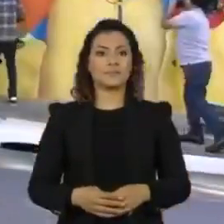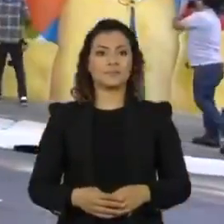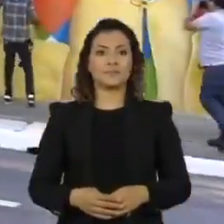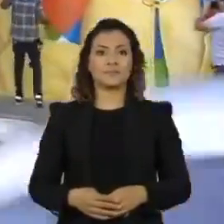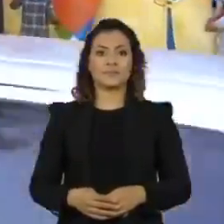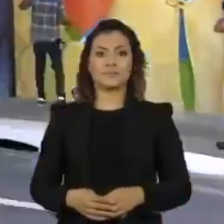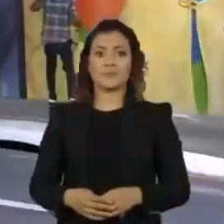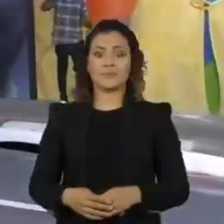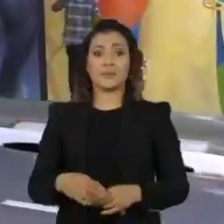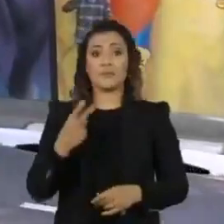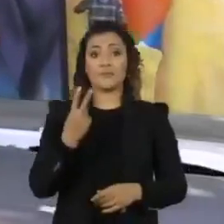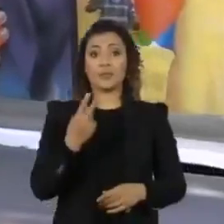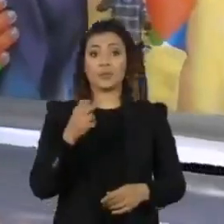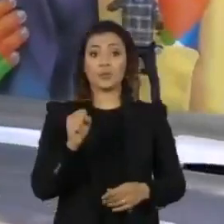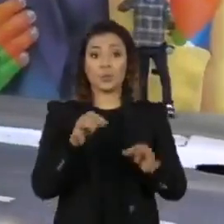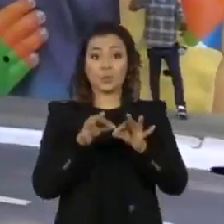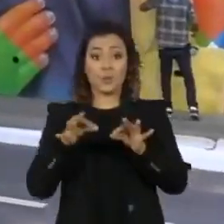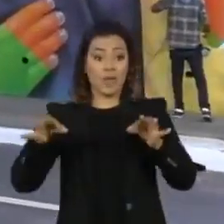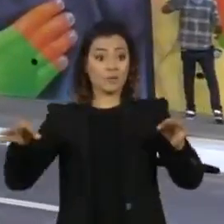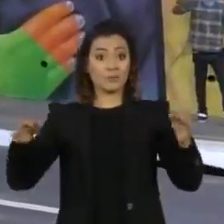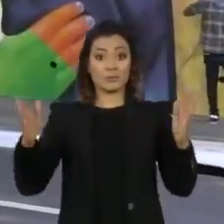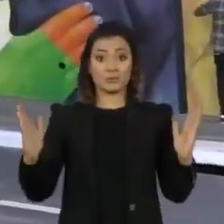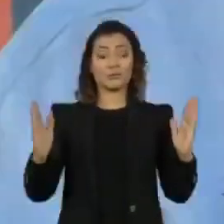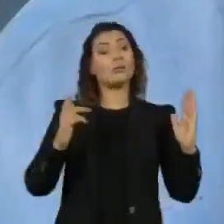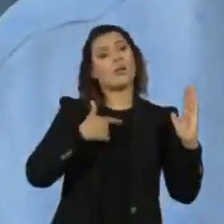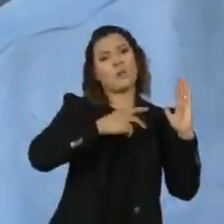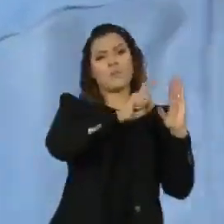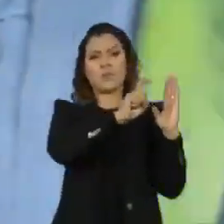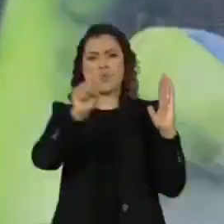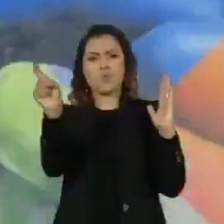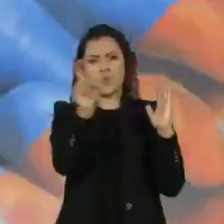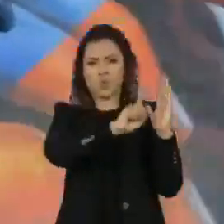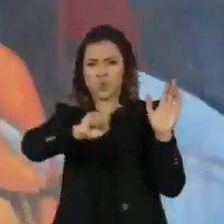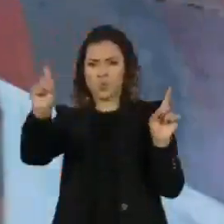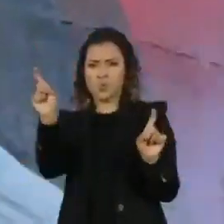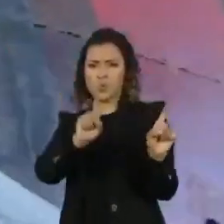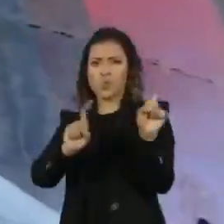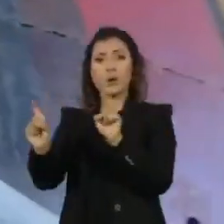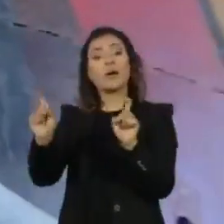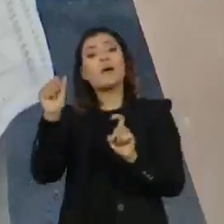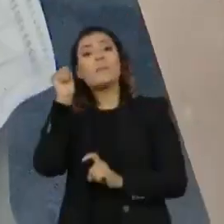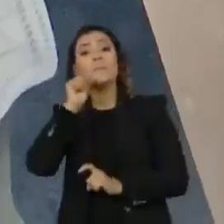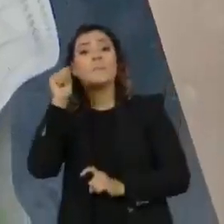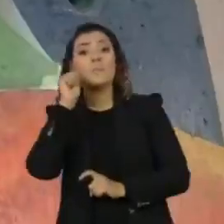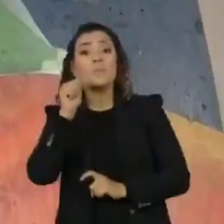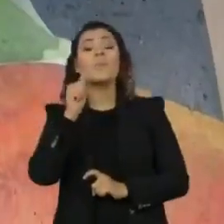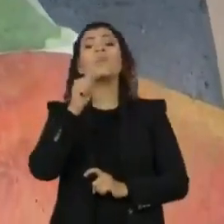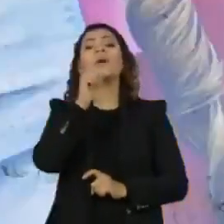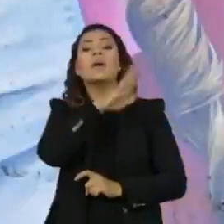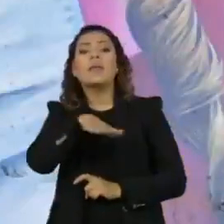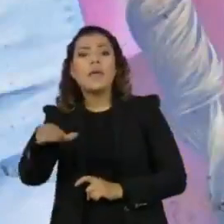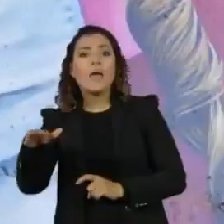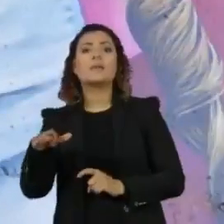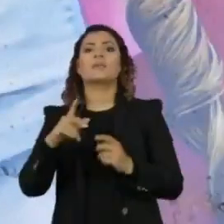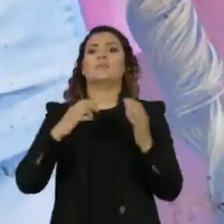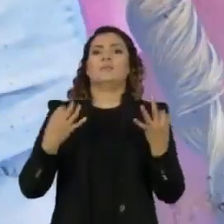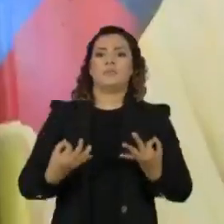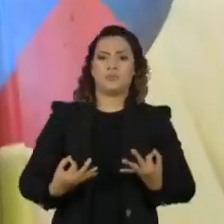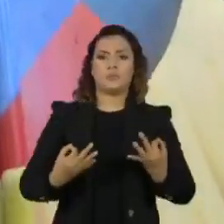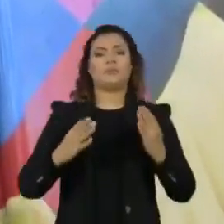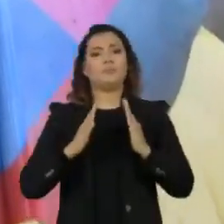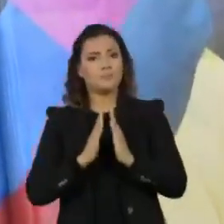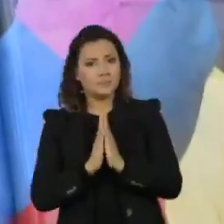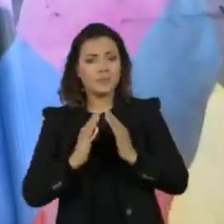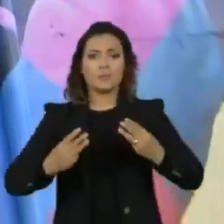Em 28 metros de largura e 7 metros de altura, a prece de crianças de cinco religiões, islamismo, budismo,